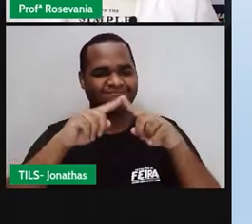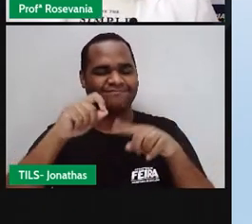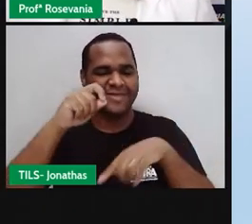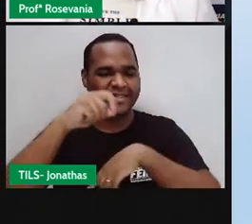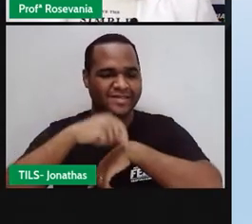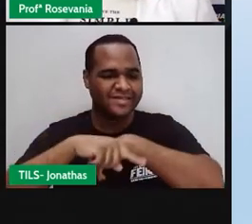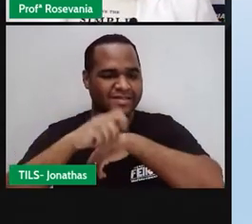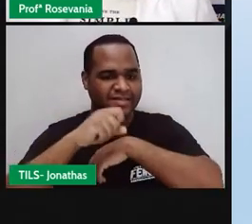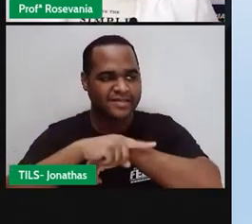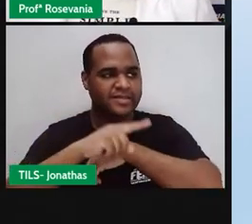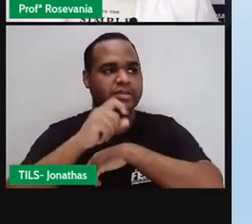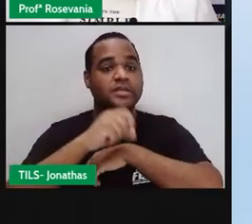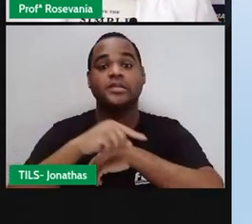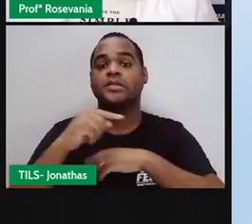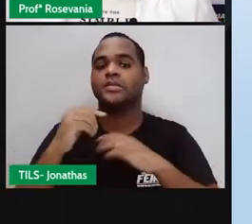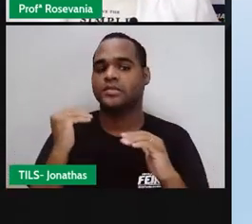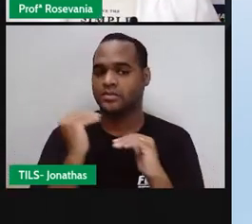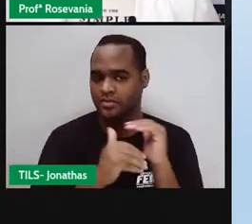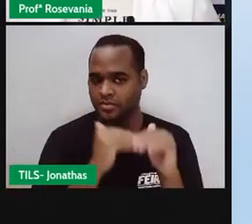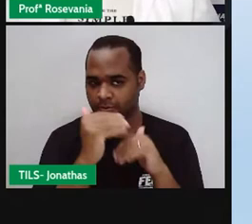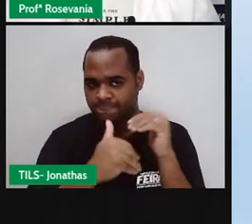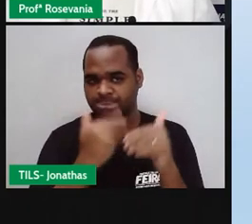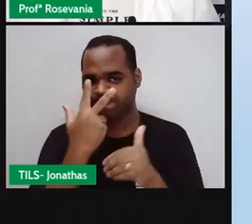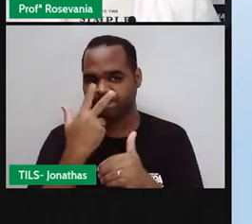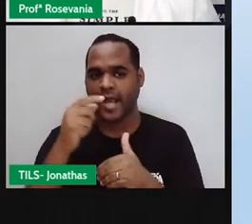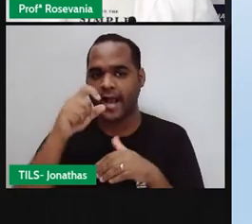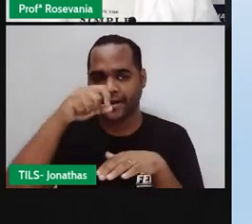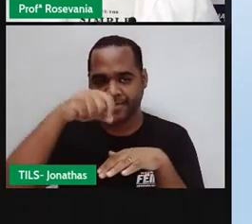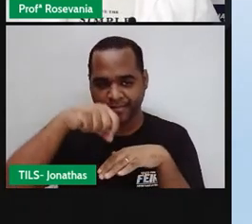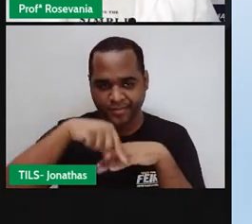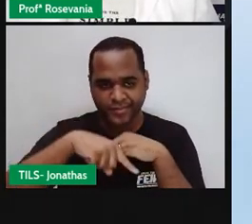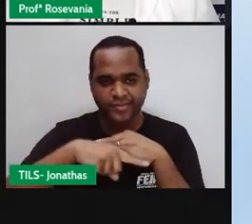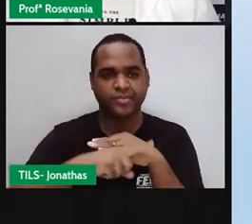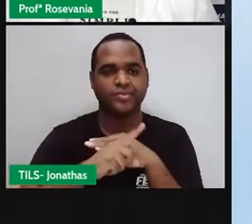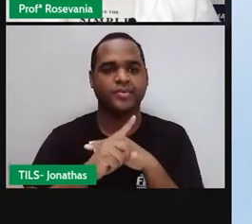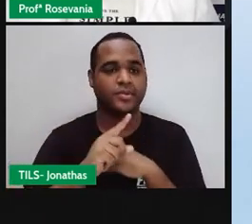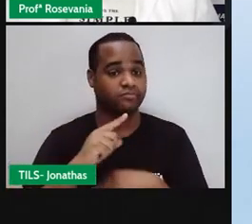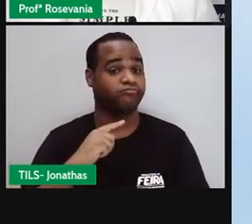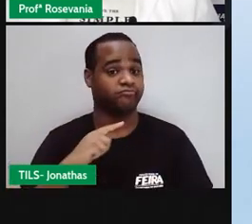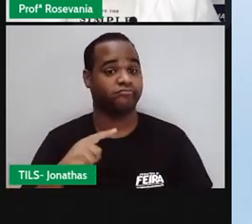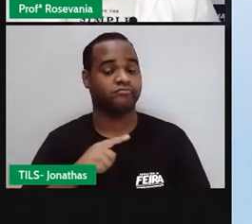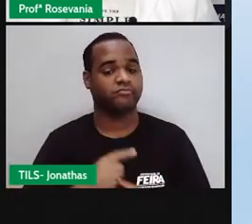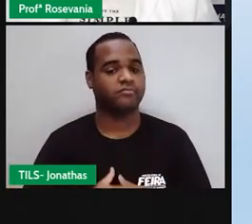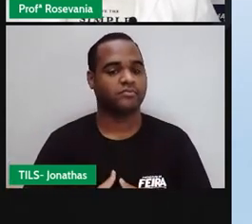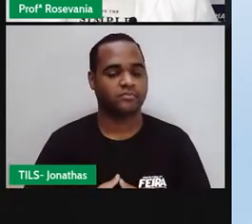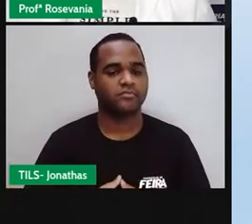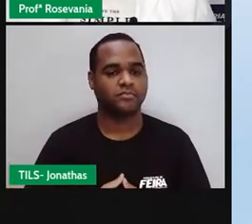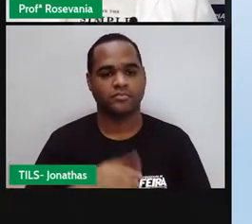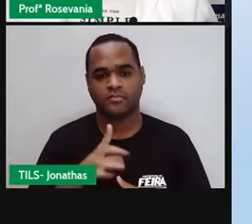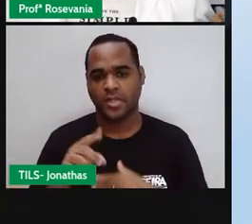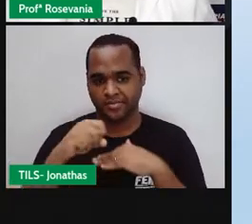A gente tem um processo de filtragem, como eu falei, que é tanto, né, de entrada como de saída, mas só que a